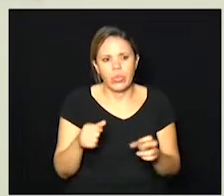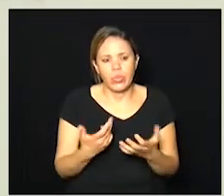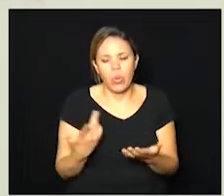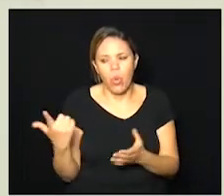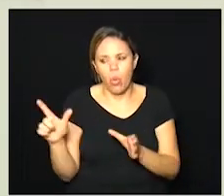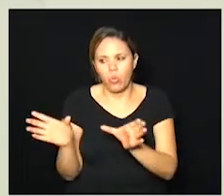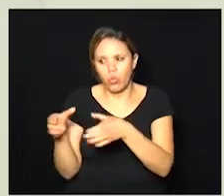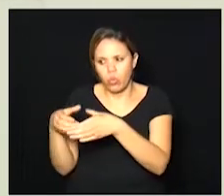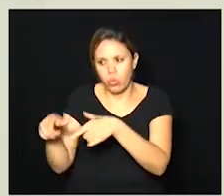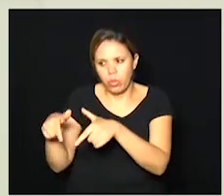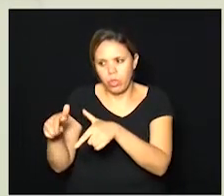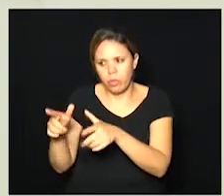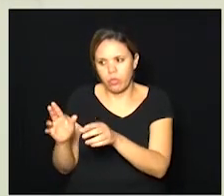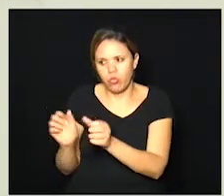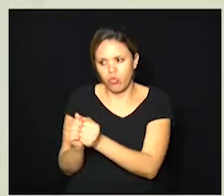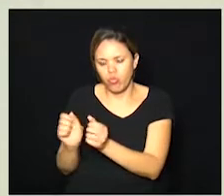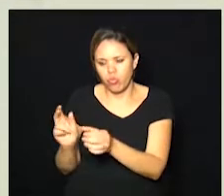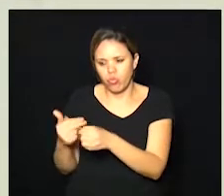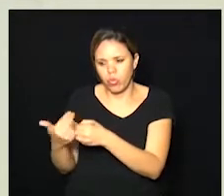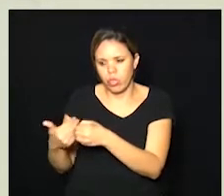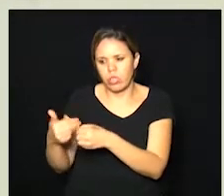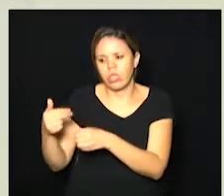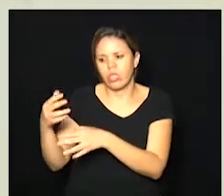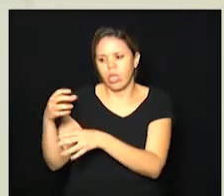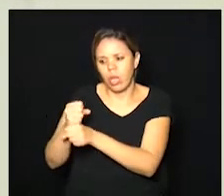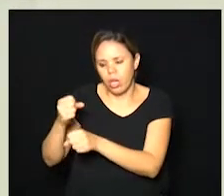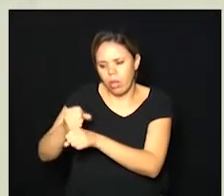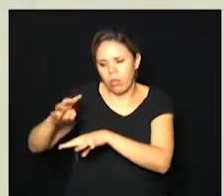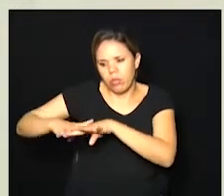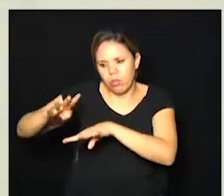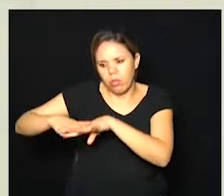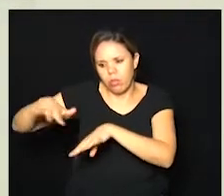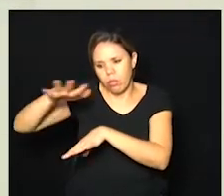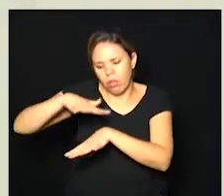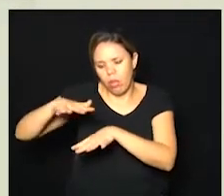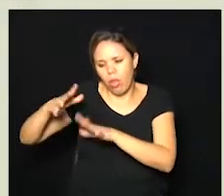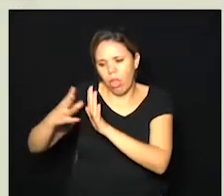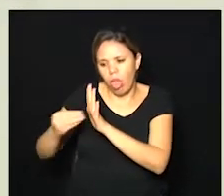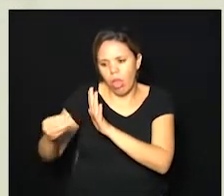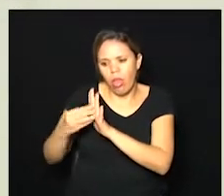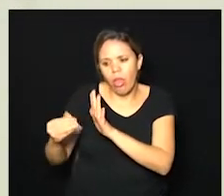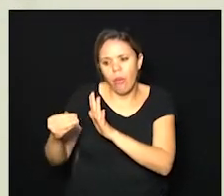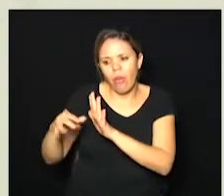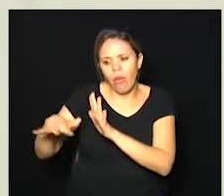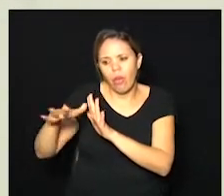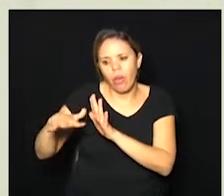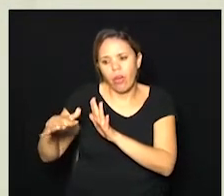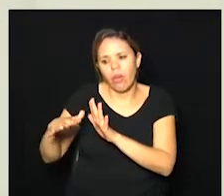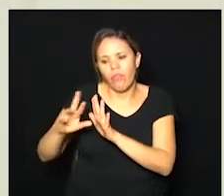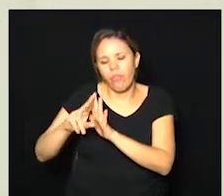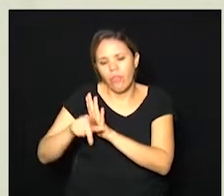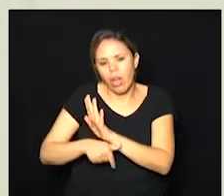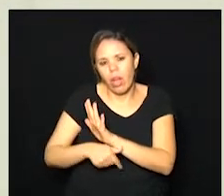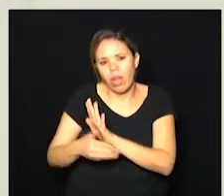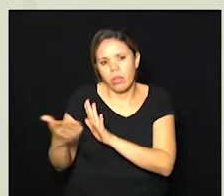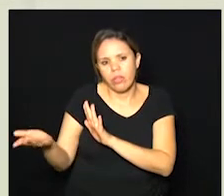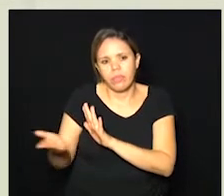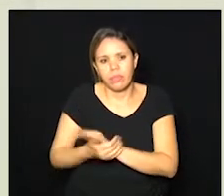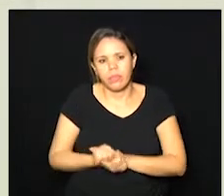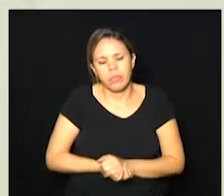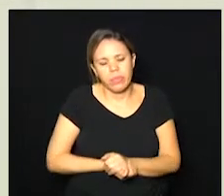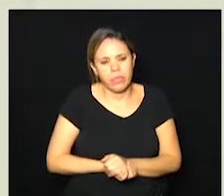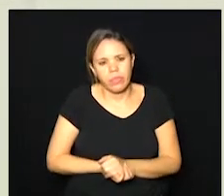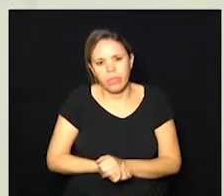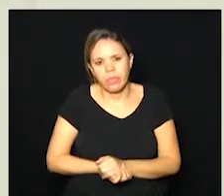trabalhando também com a Unicamp que envolve matemáticos e que trabalham com modelo de vários modelos e